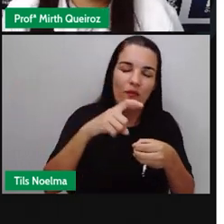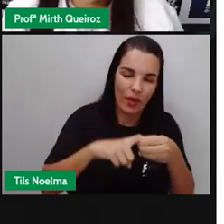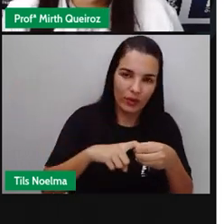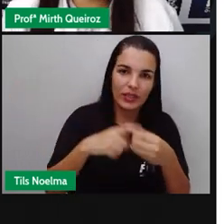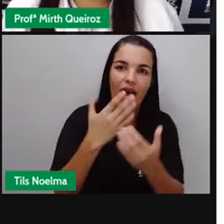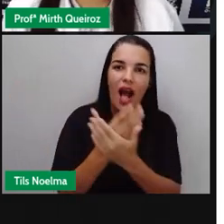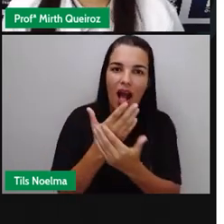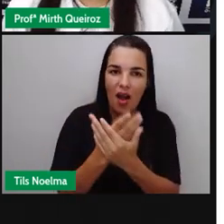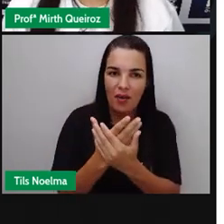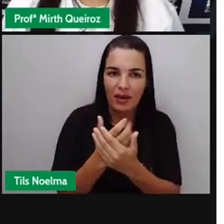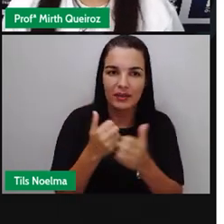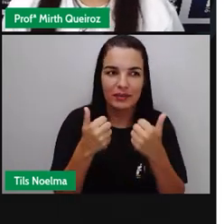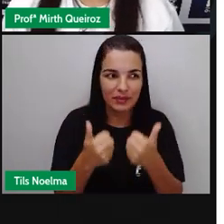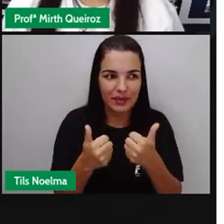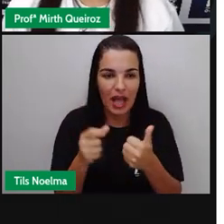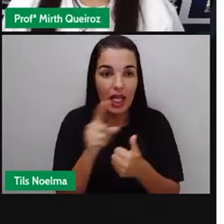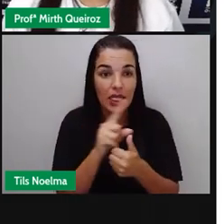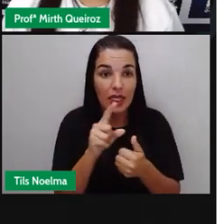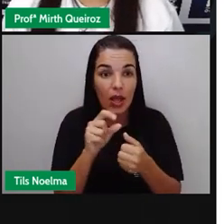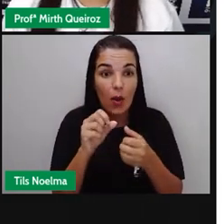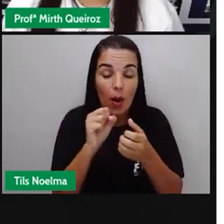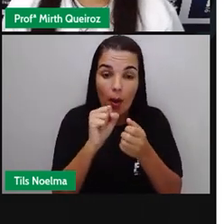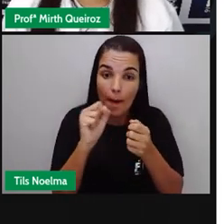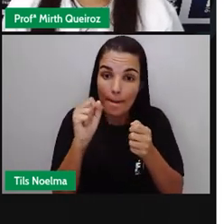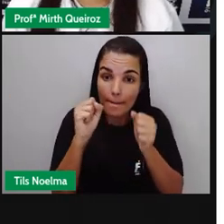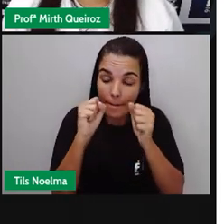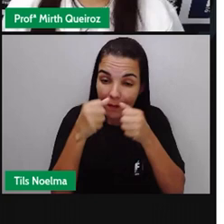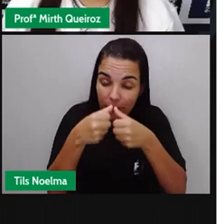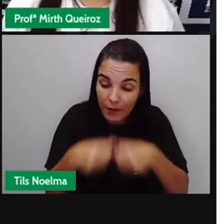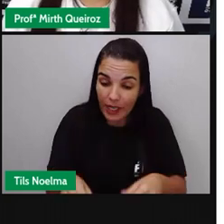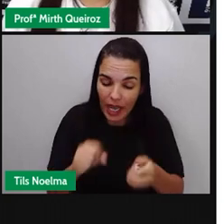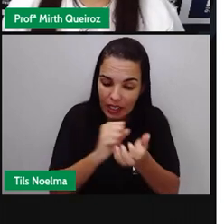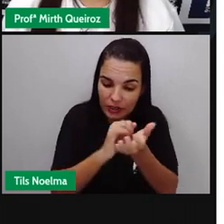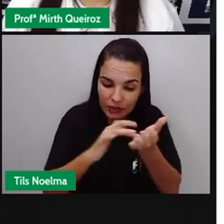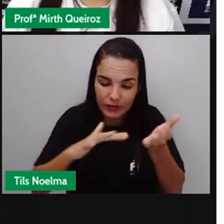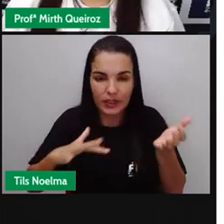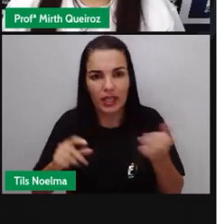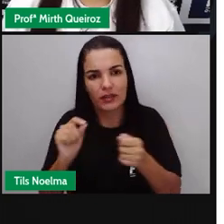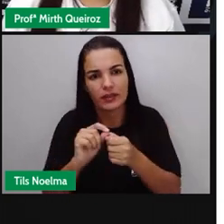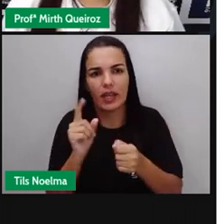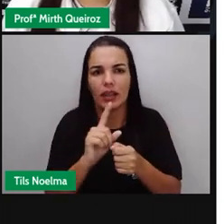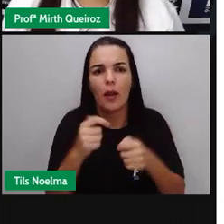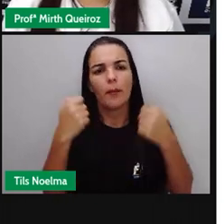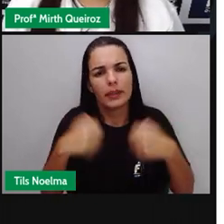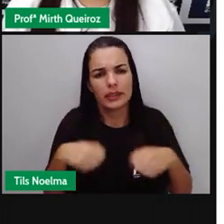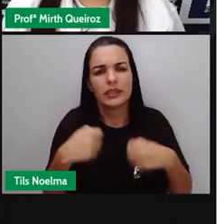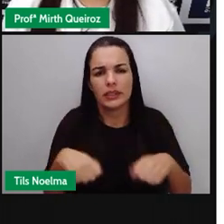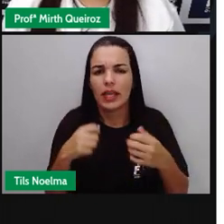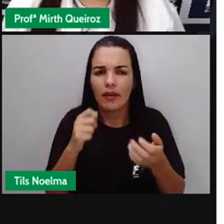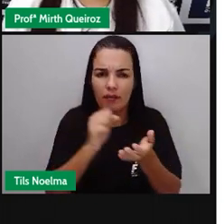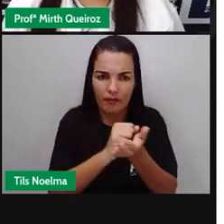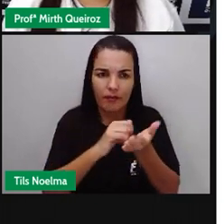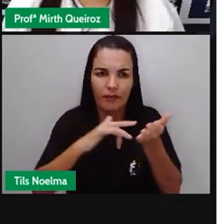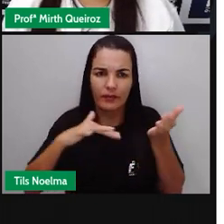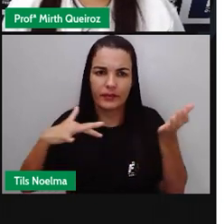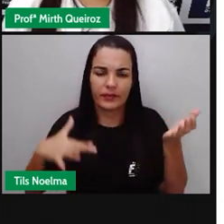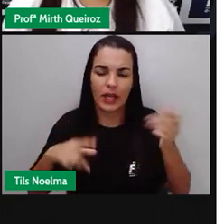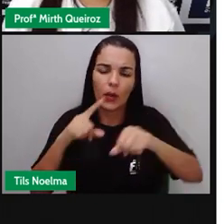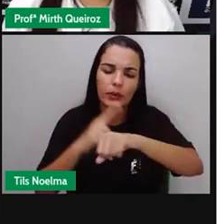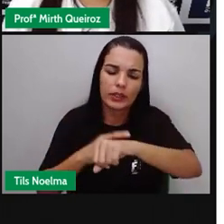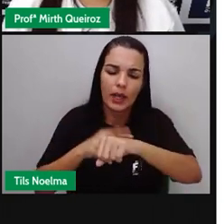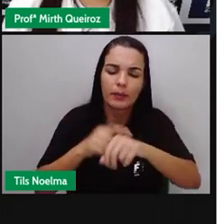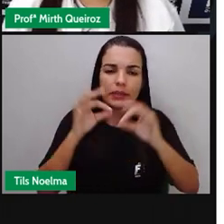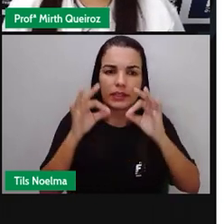uma aula. Não deixem de fazer essas atividades, gente. Escrevam, façam aí no tempo correto,